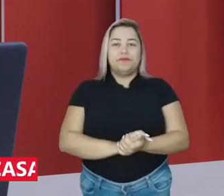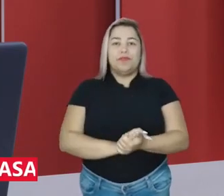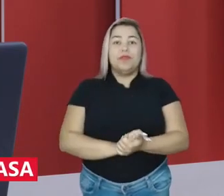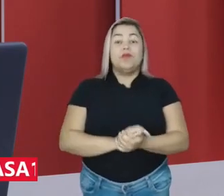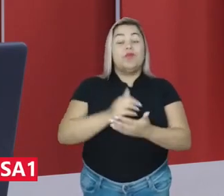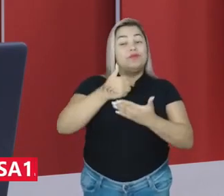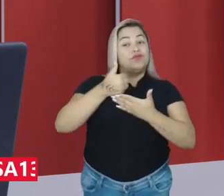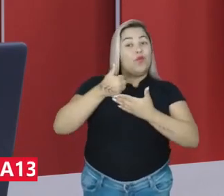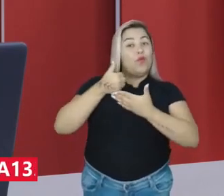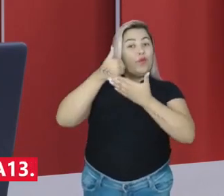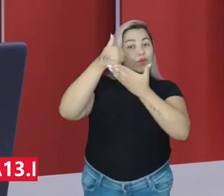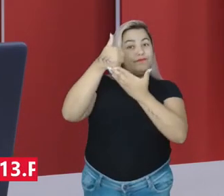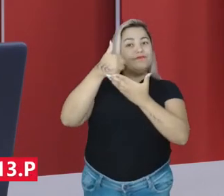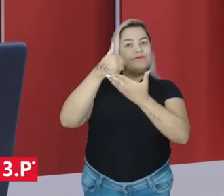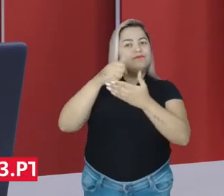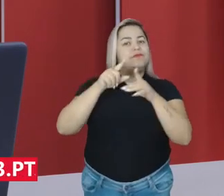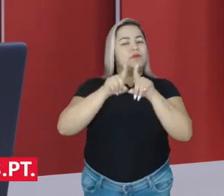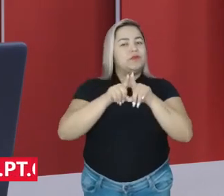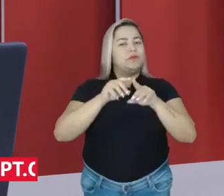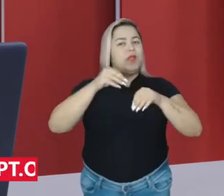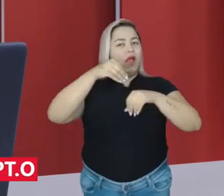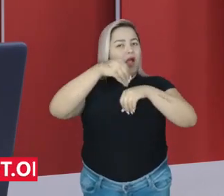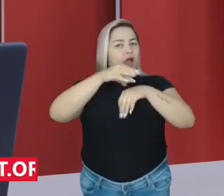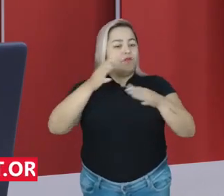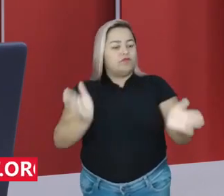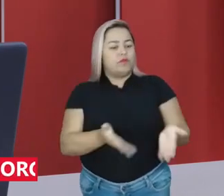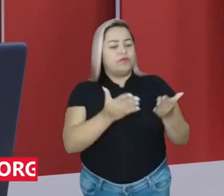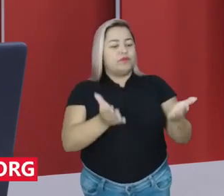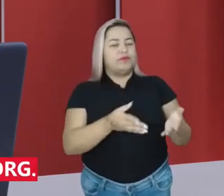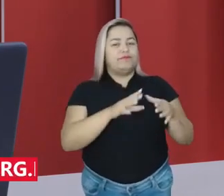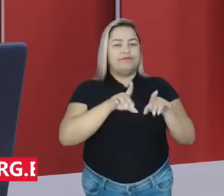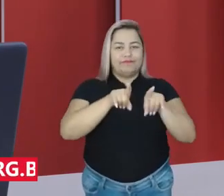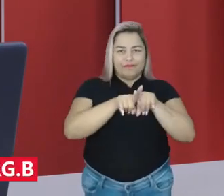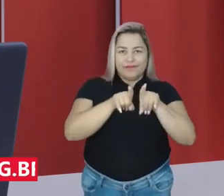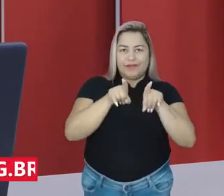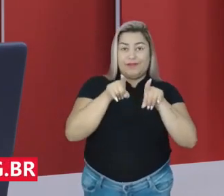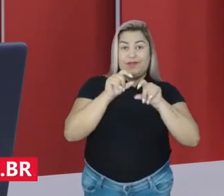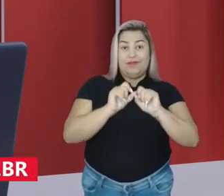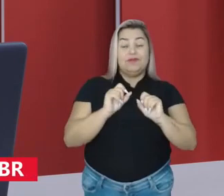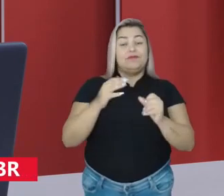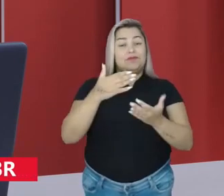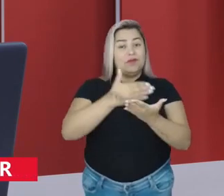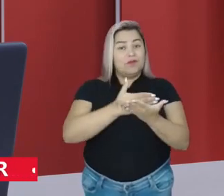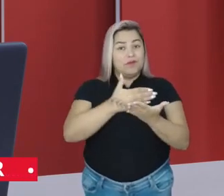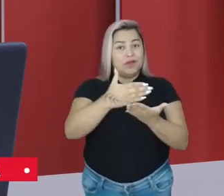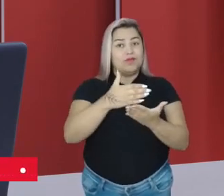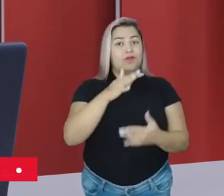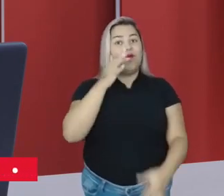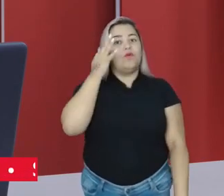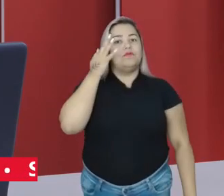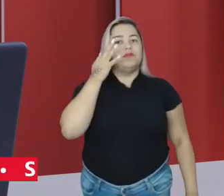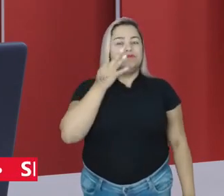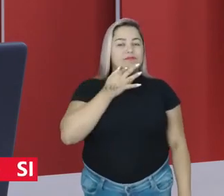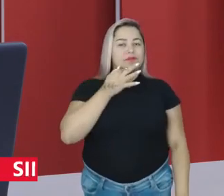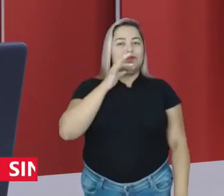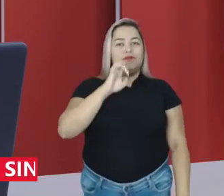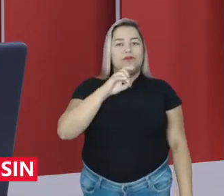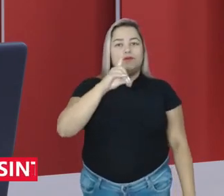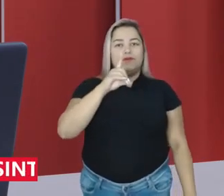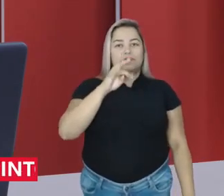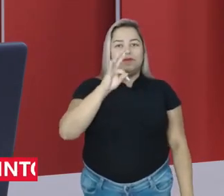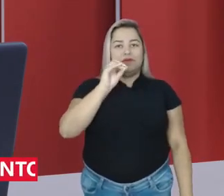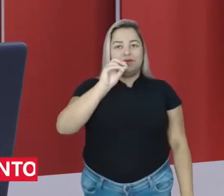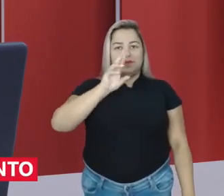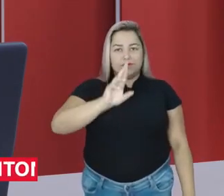sua curtida neste vídeo pra impulsionar o nosso conteúdo. Eu já começo chamando o Fernando Brasil, editor do portal de